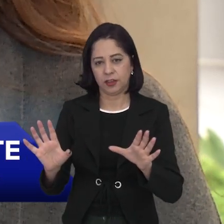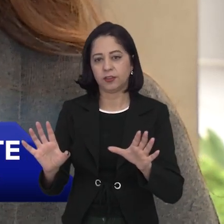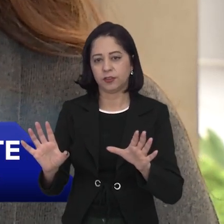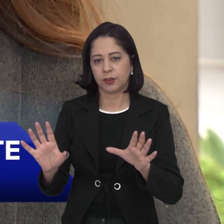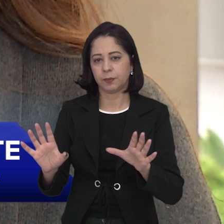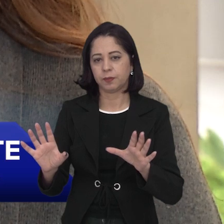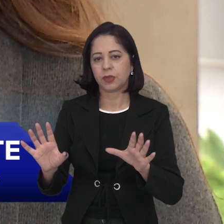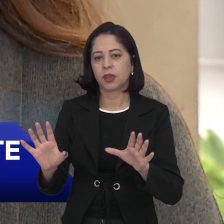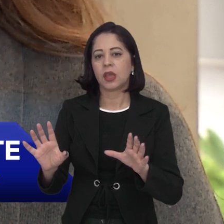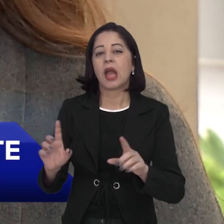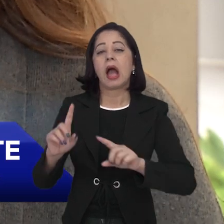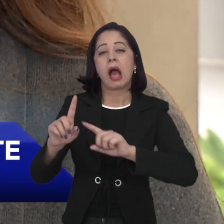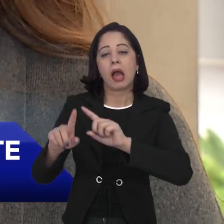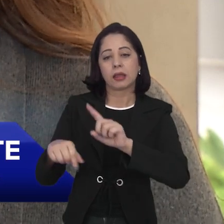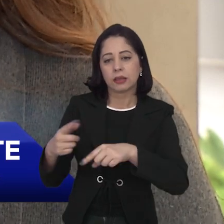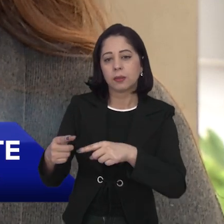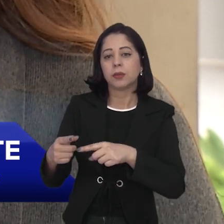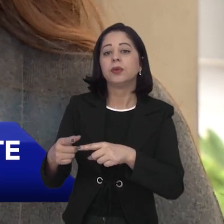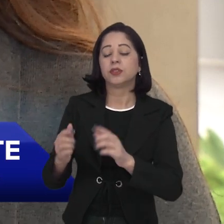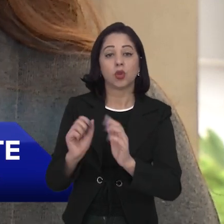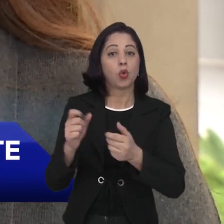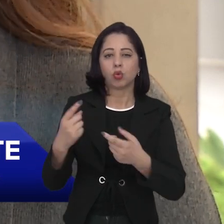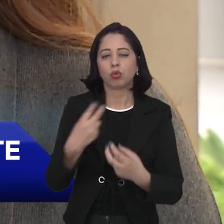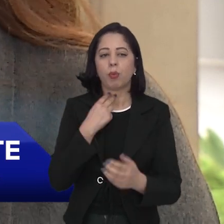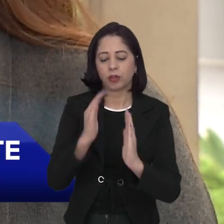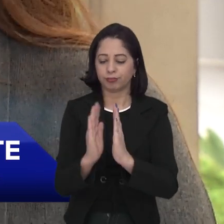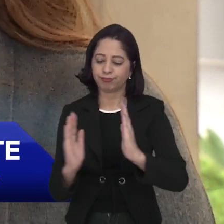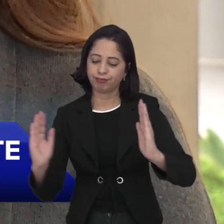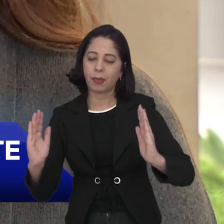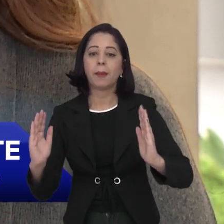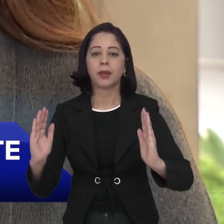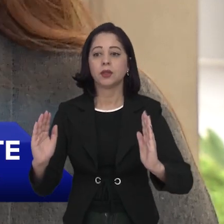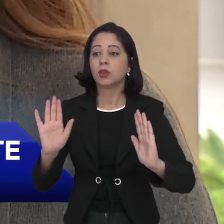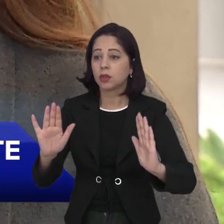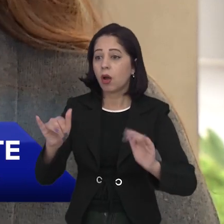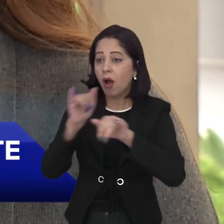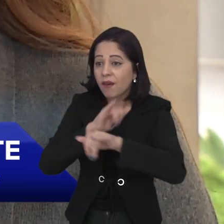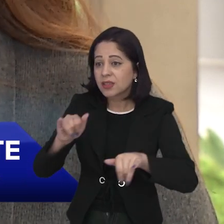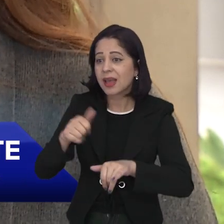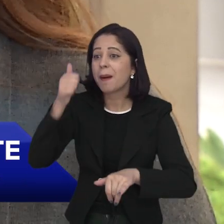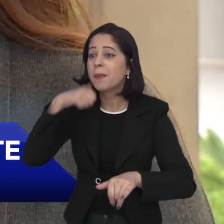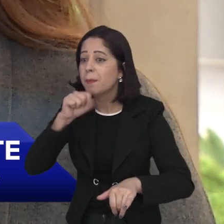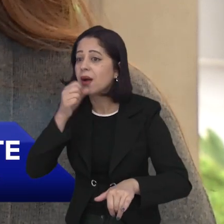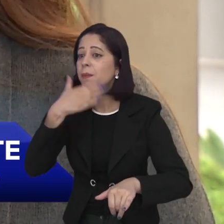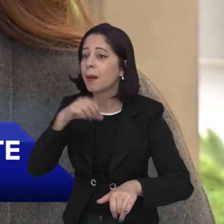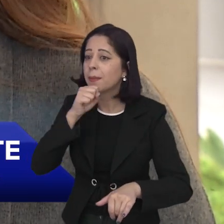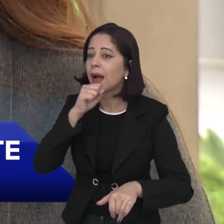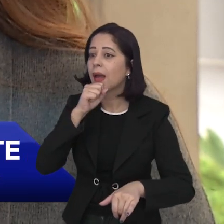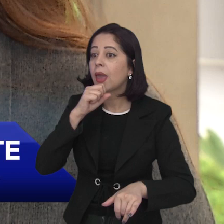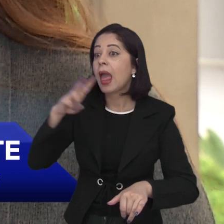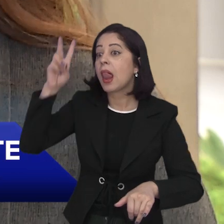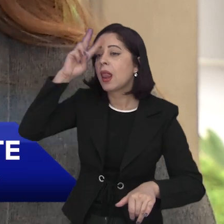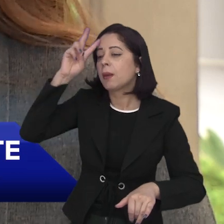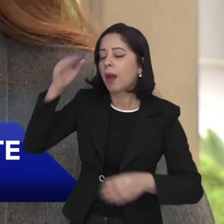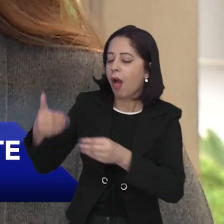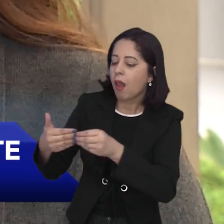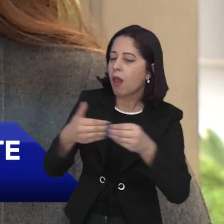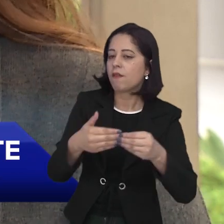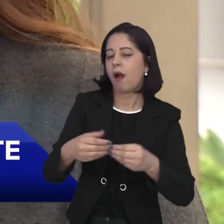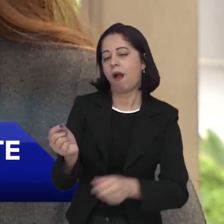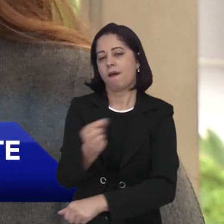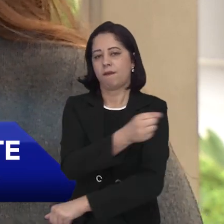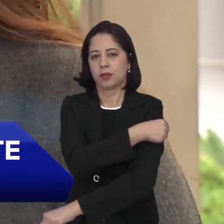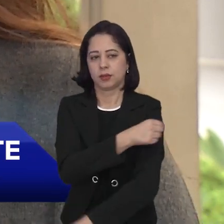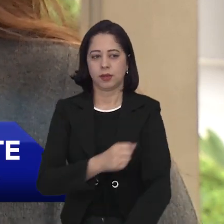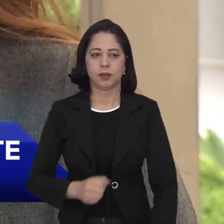espaçamento de 15 meses para 4 anos de idade é um espaço grande, os pais acabam esquecendo. Só para a gente lembrar, esses pais, a importância da vacinação, de proteger